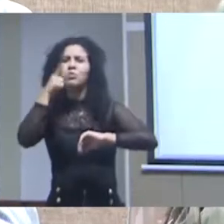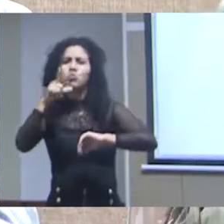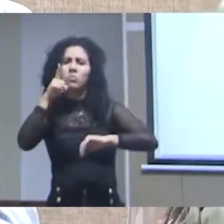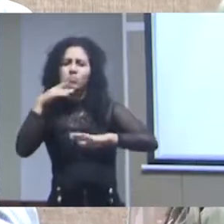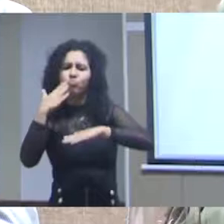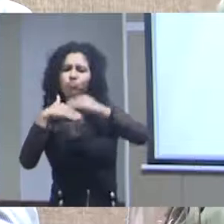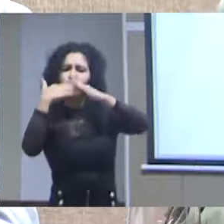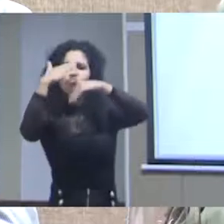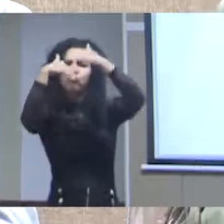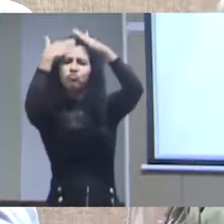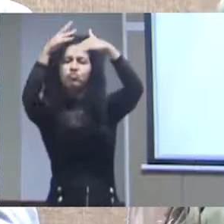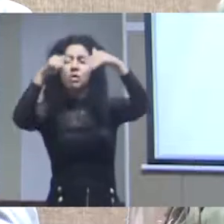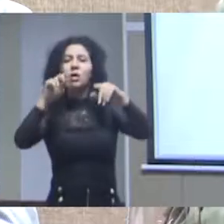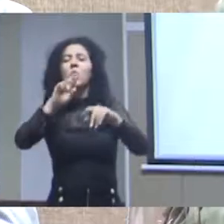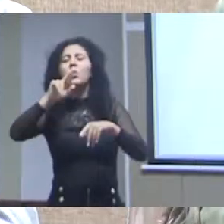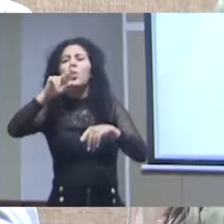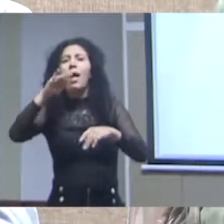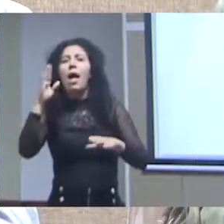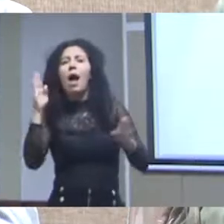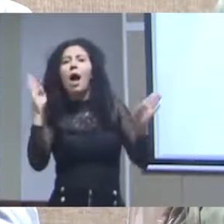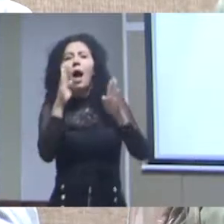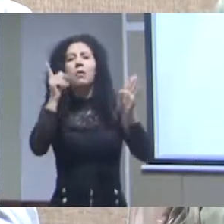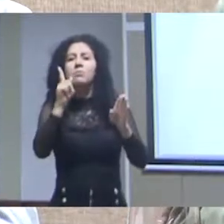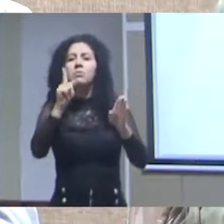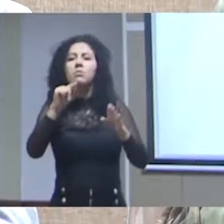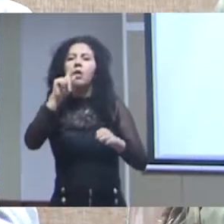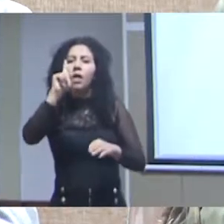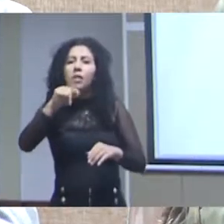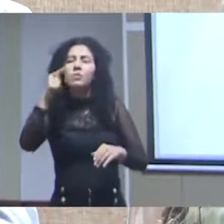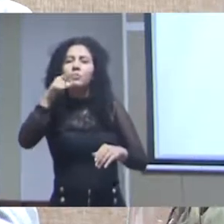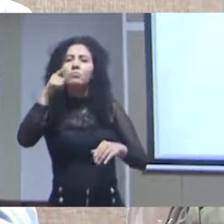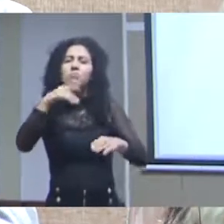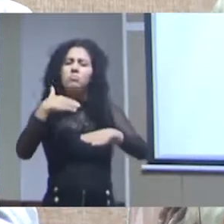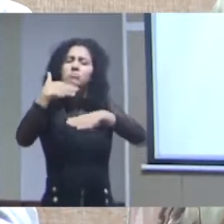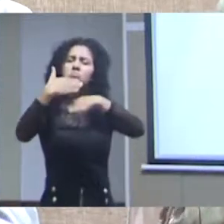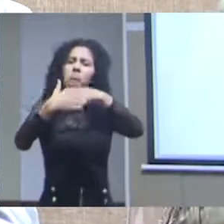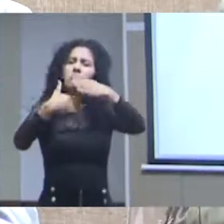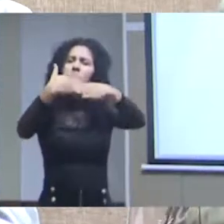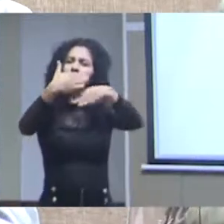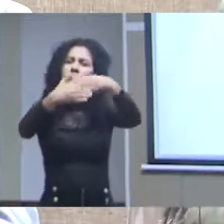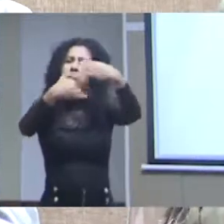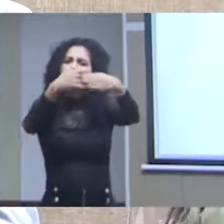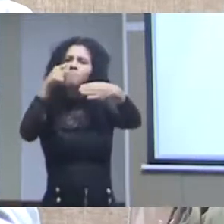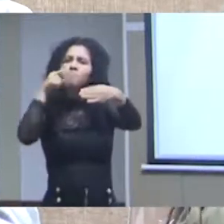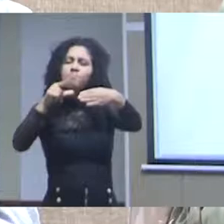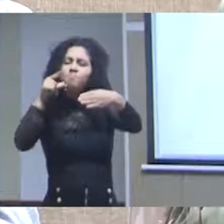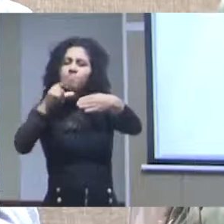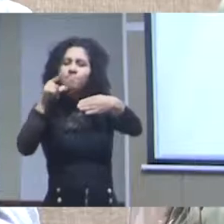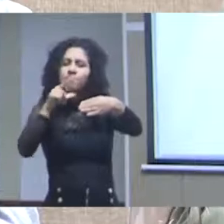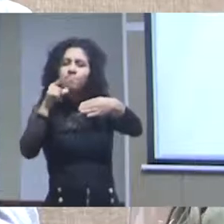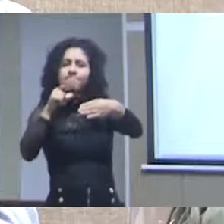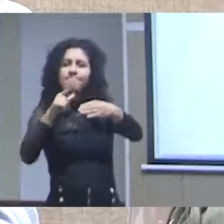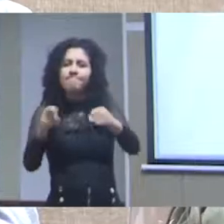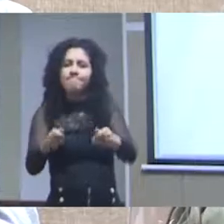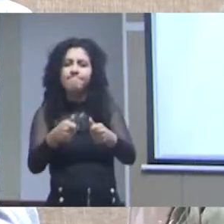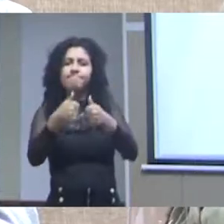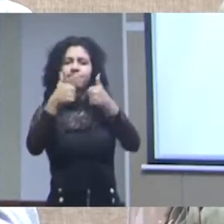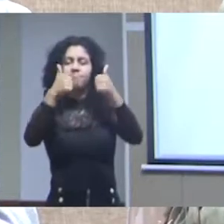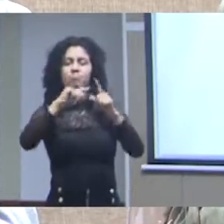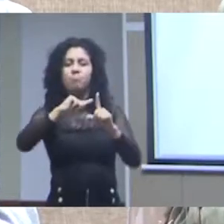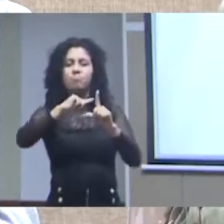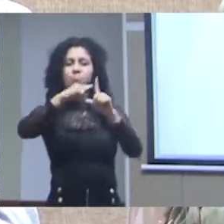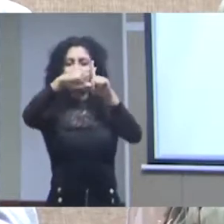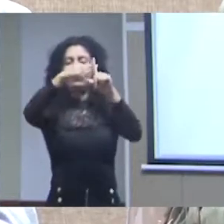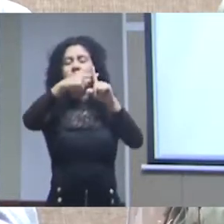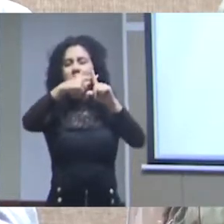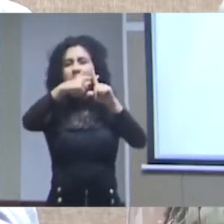não necessariamente mais rápida e nós já temos uma relação já tínhamos uma relação com